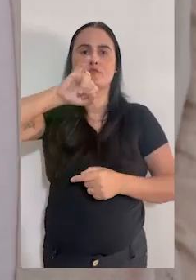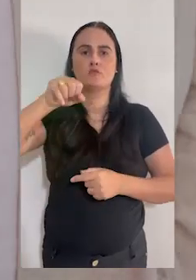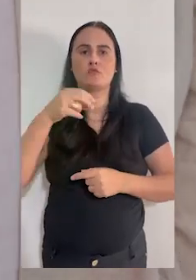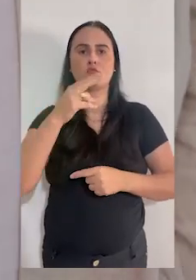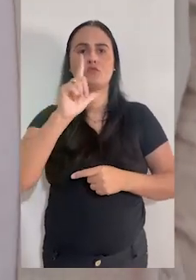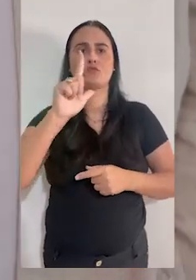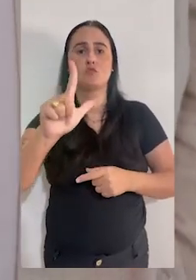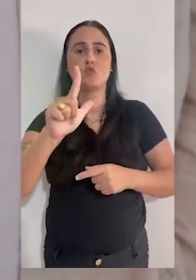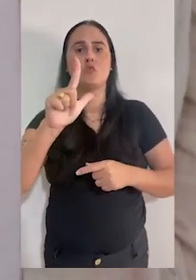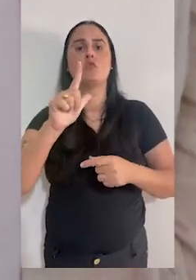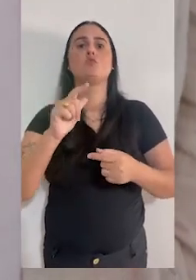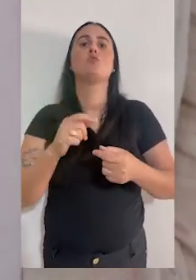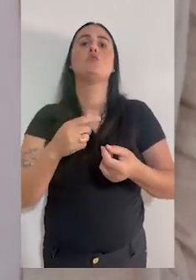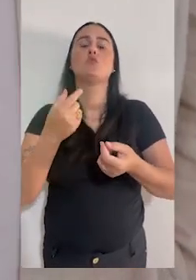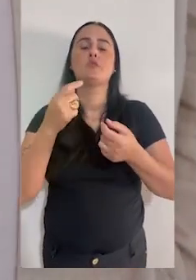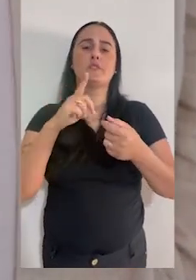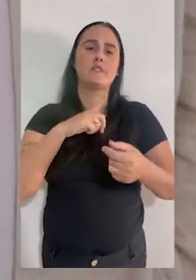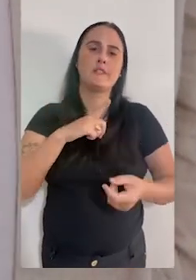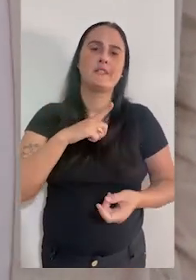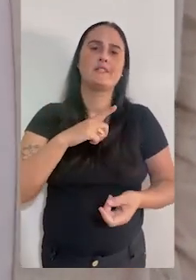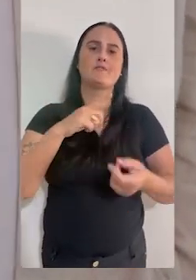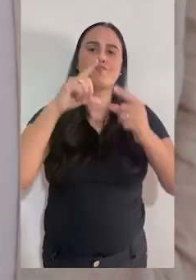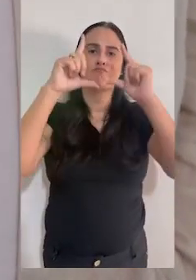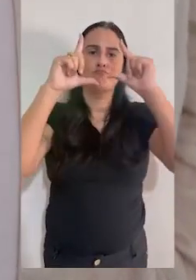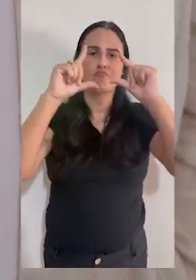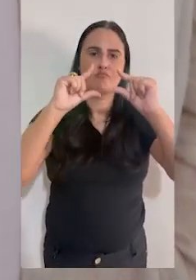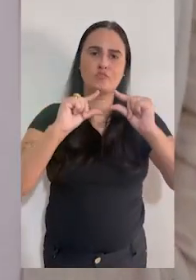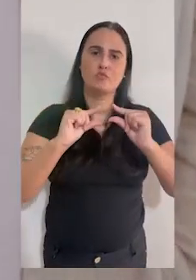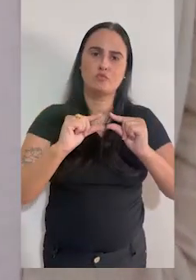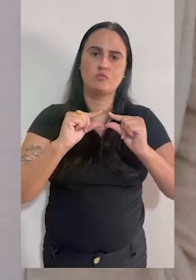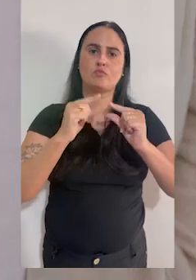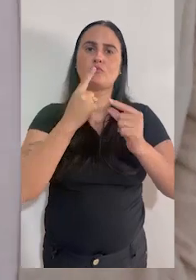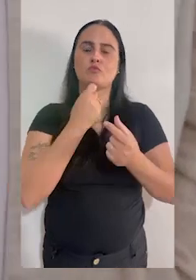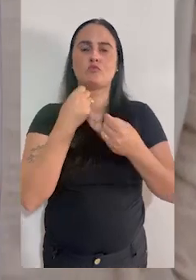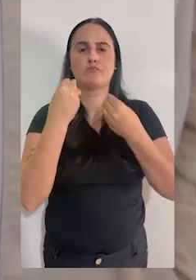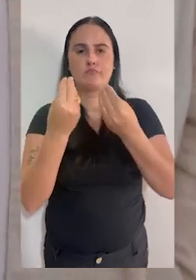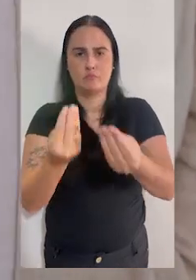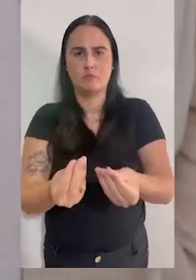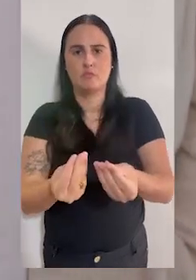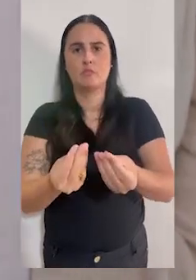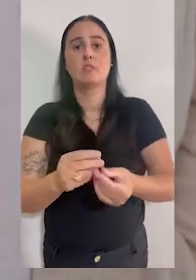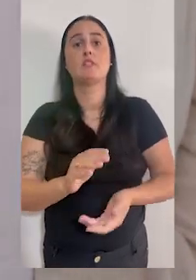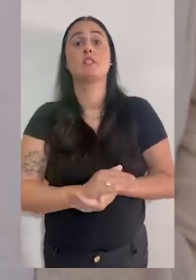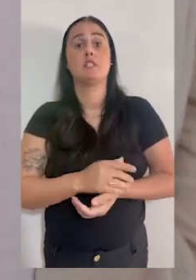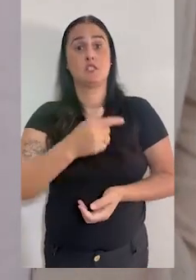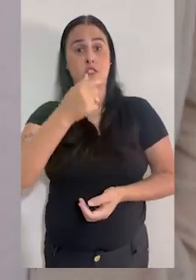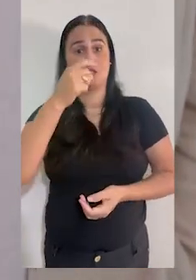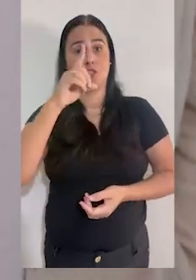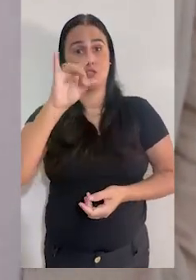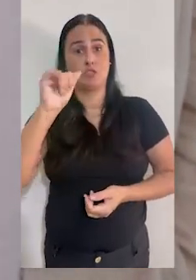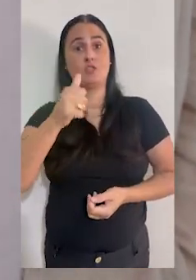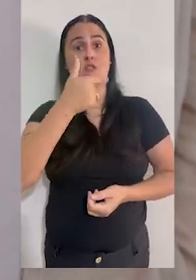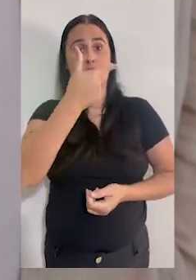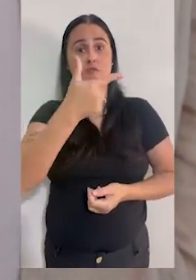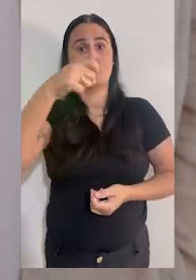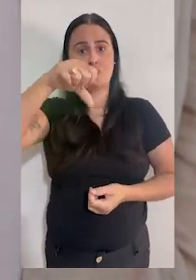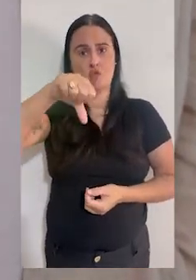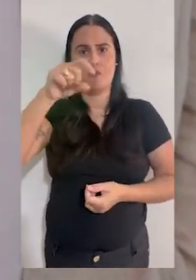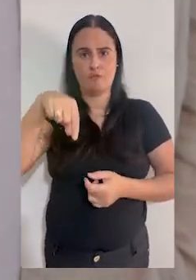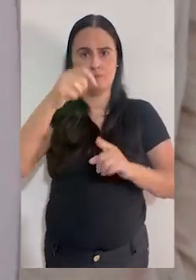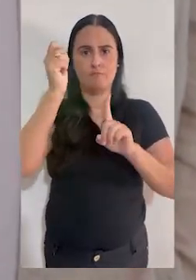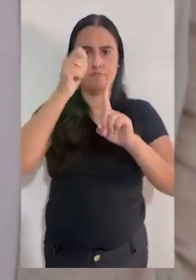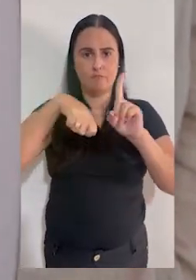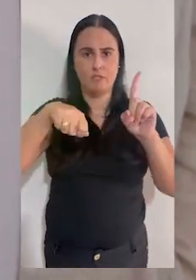caem muito e a gente prepara, no mês de junho, campanhas chamando as pessoas para que venham doar. No dia 29